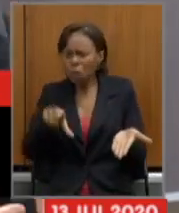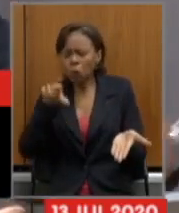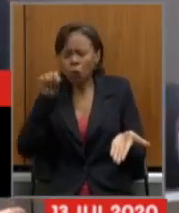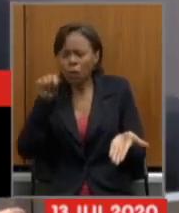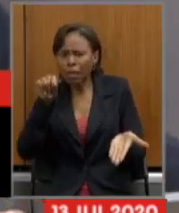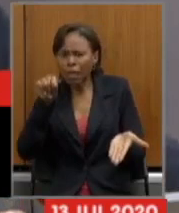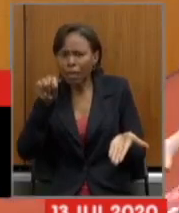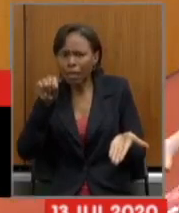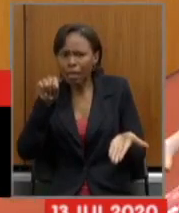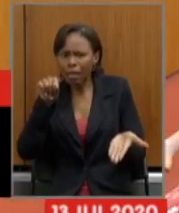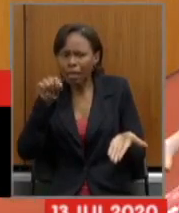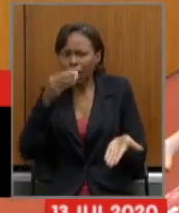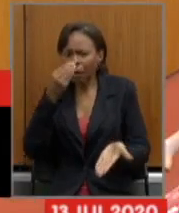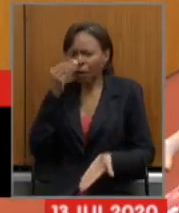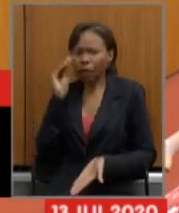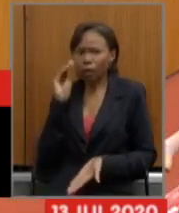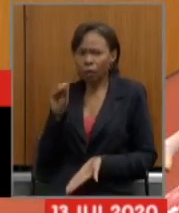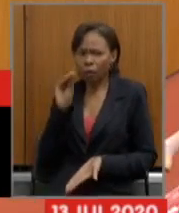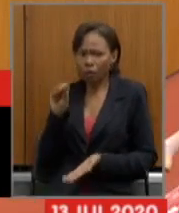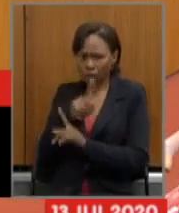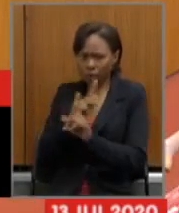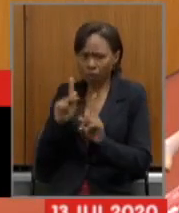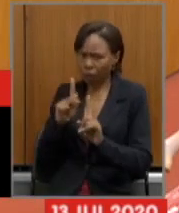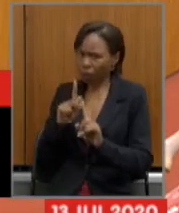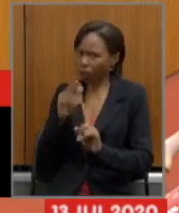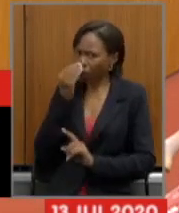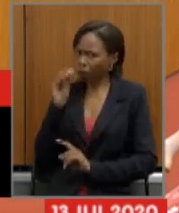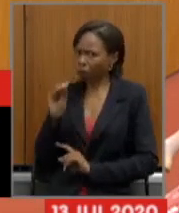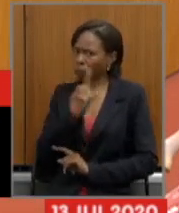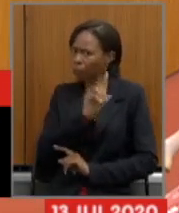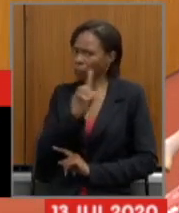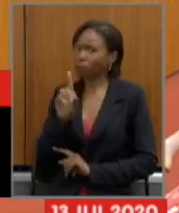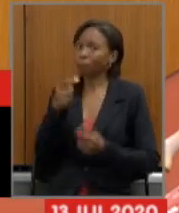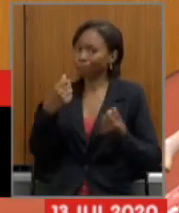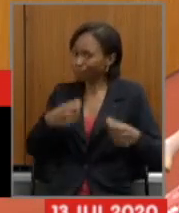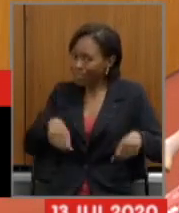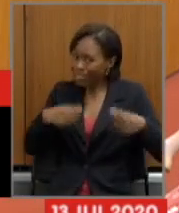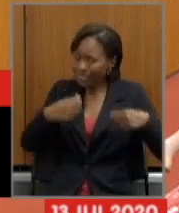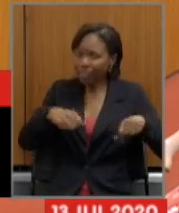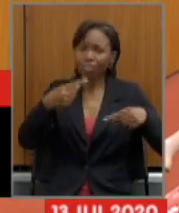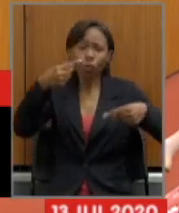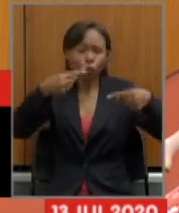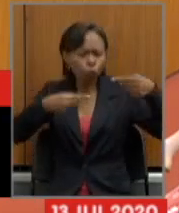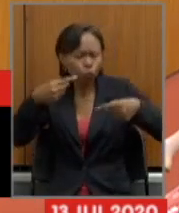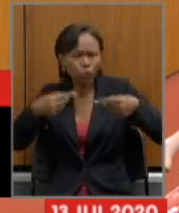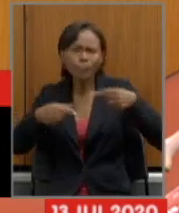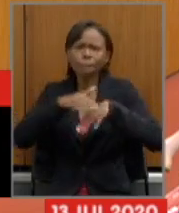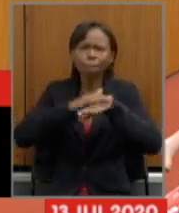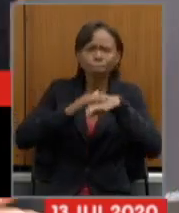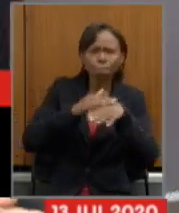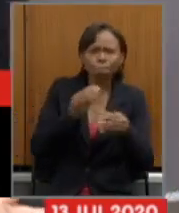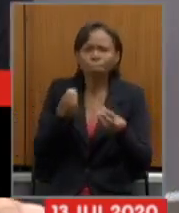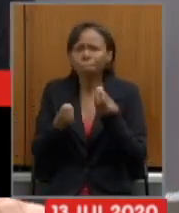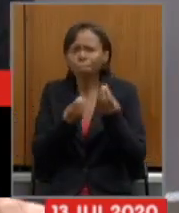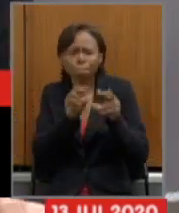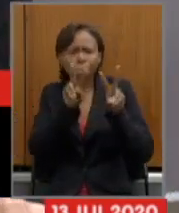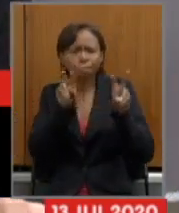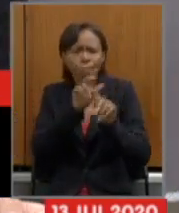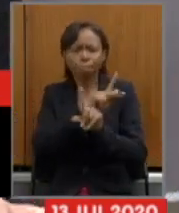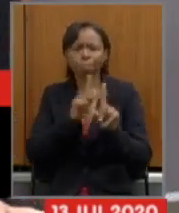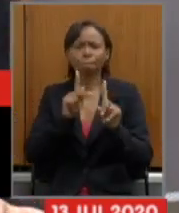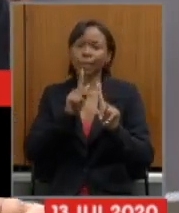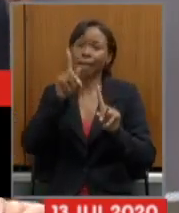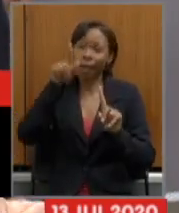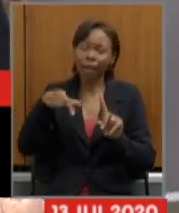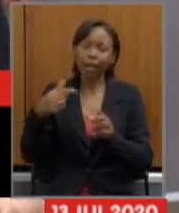não discutir a reforma da Previdência. Nós precisamos discutir a reforma da Previdência, e essa é a defesa do governo do Estado de